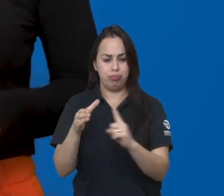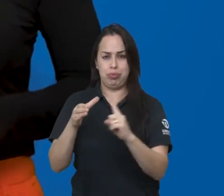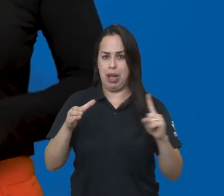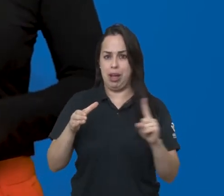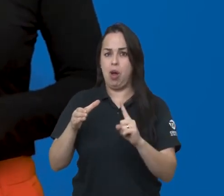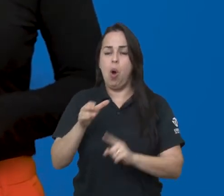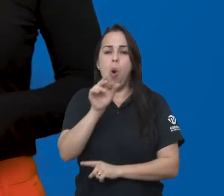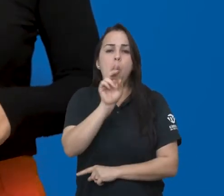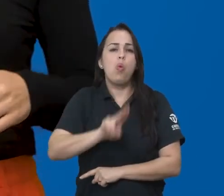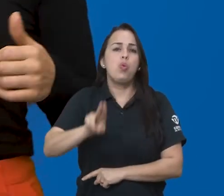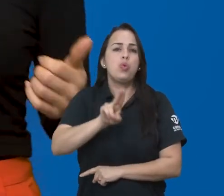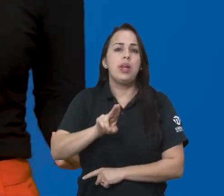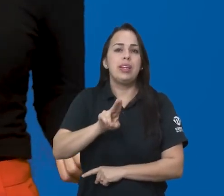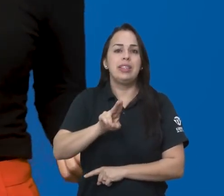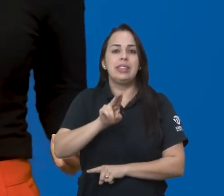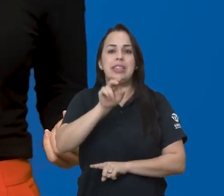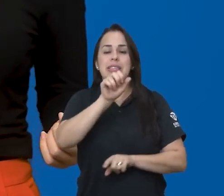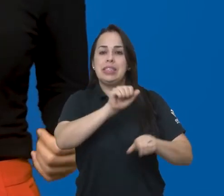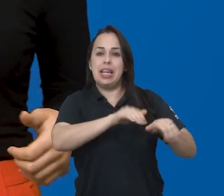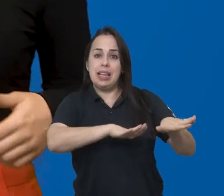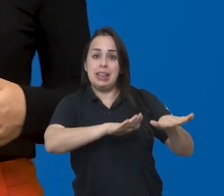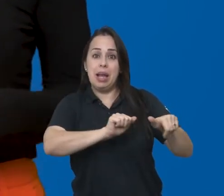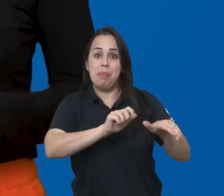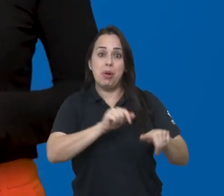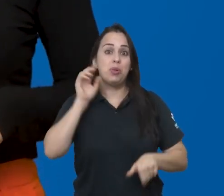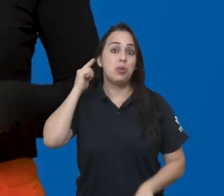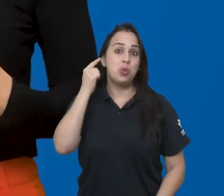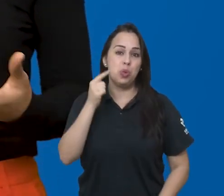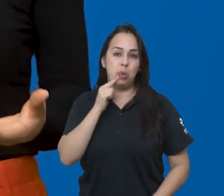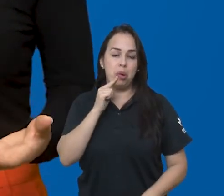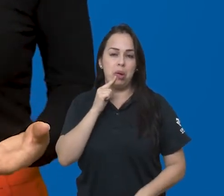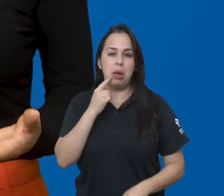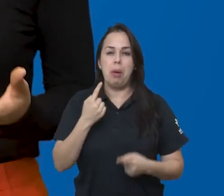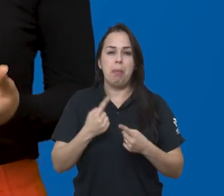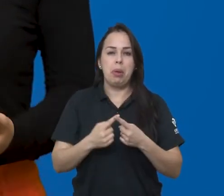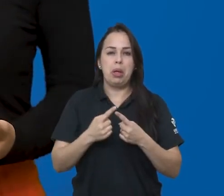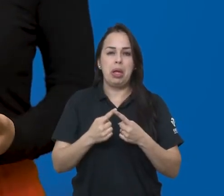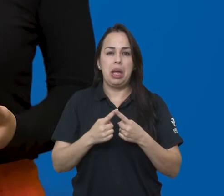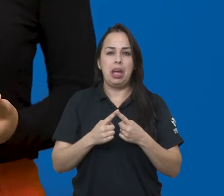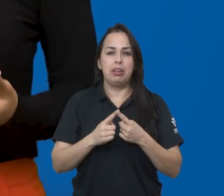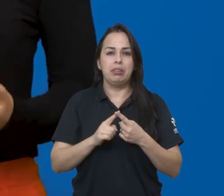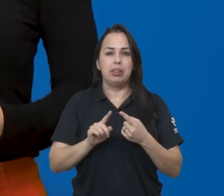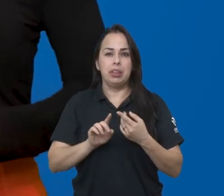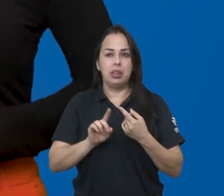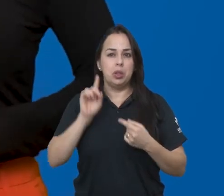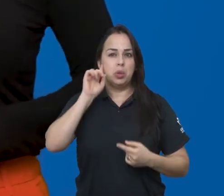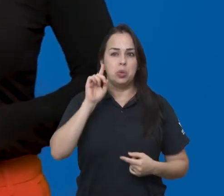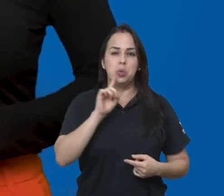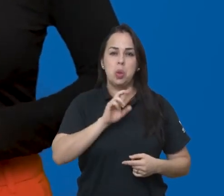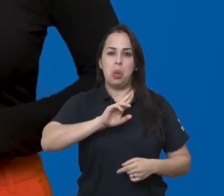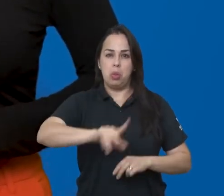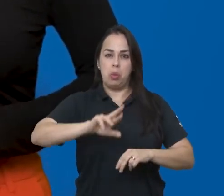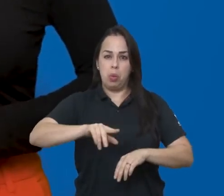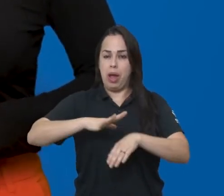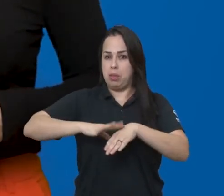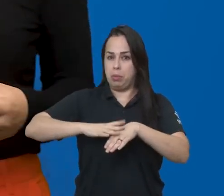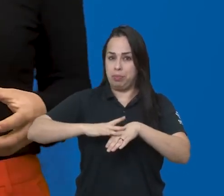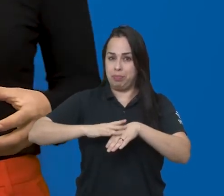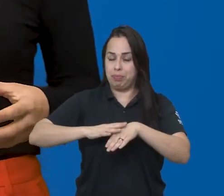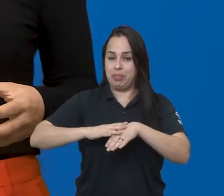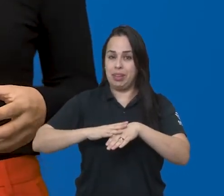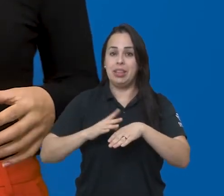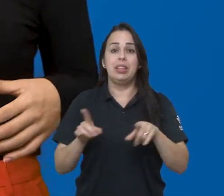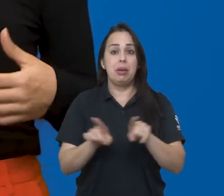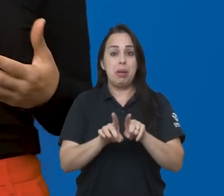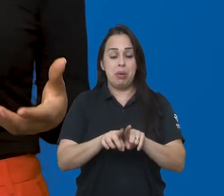preferem usar o termo setembro surdo como uma forma de não associar a uma doença. O setembro foi escolhido por ser um